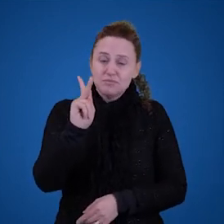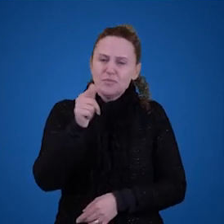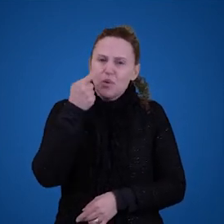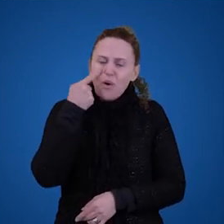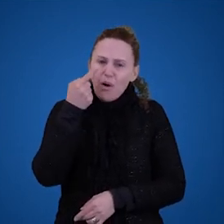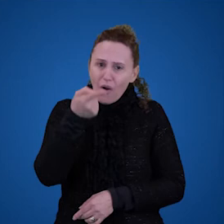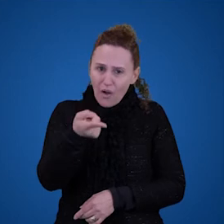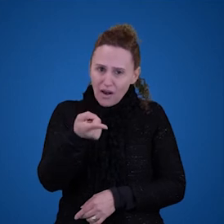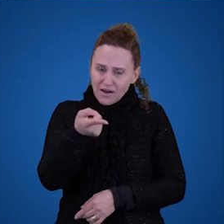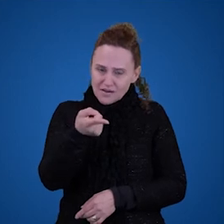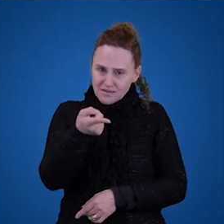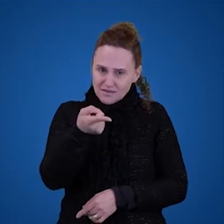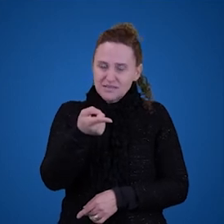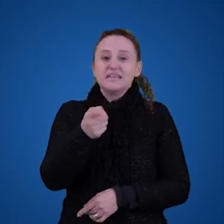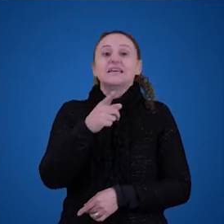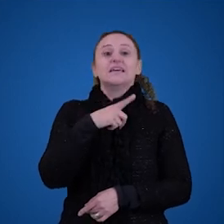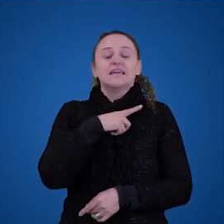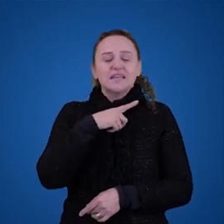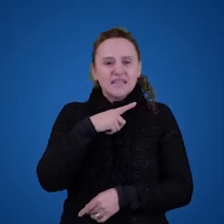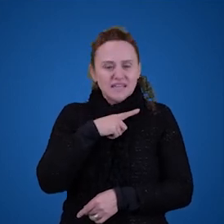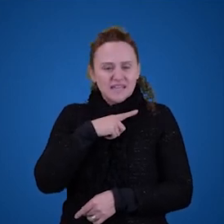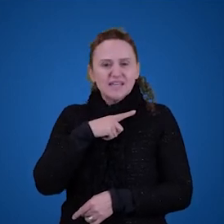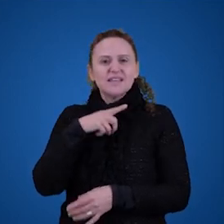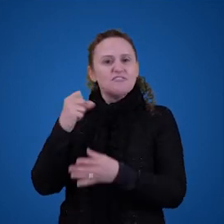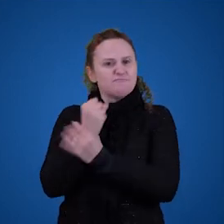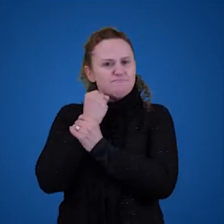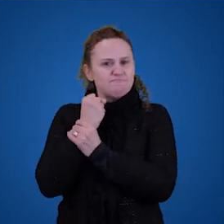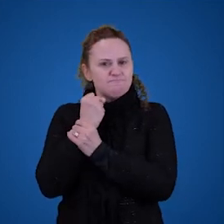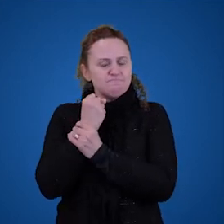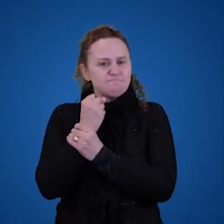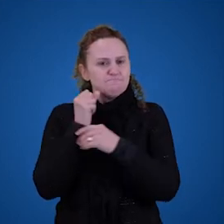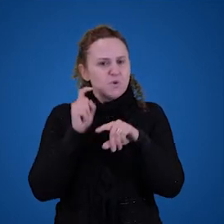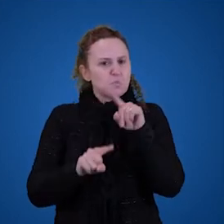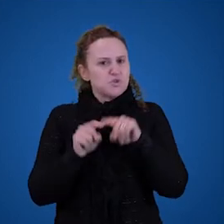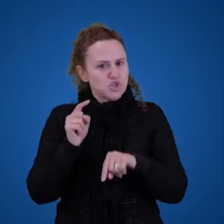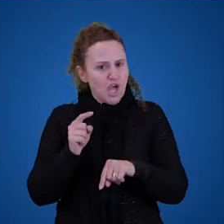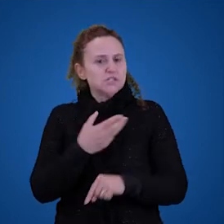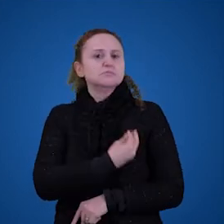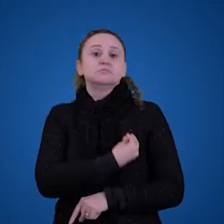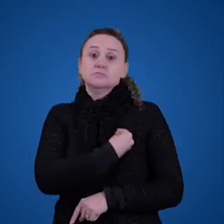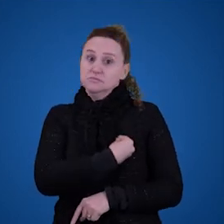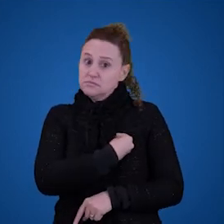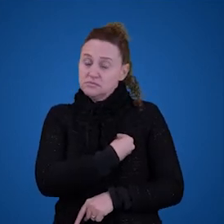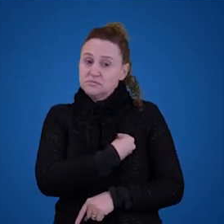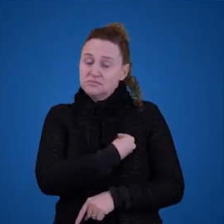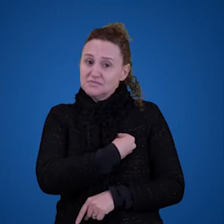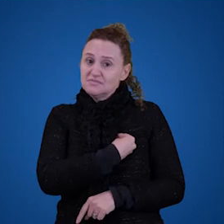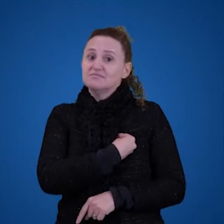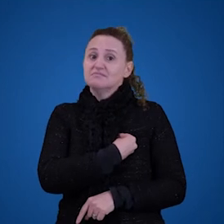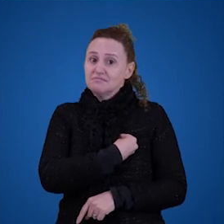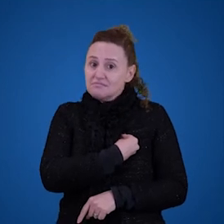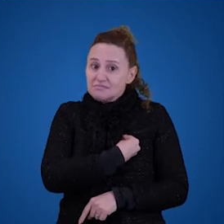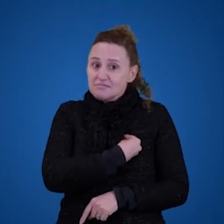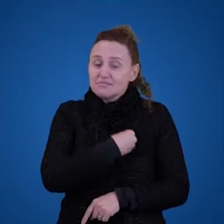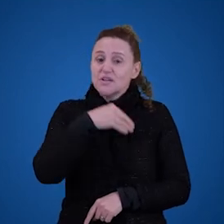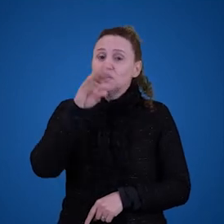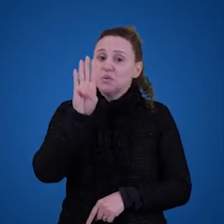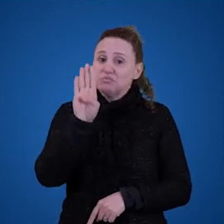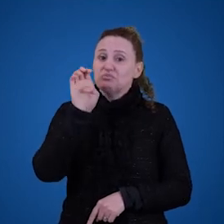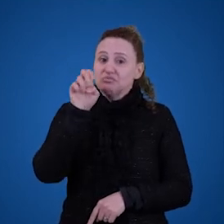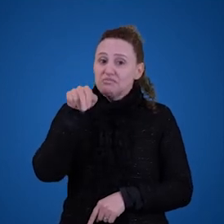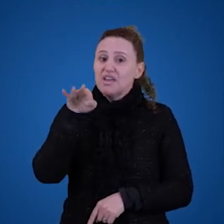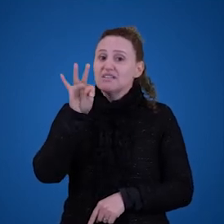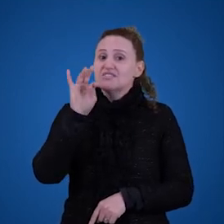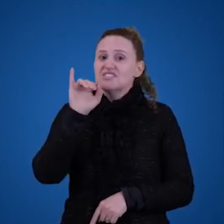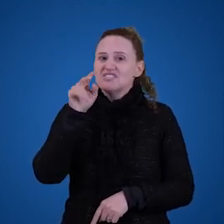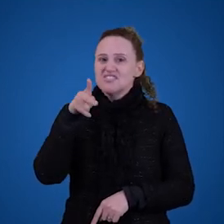esses objetos existem de certa maneira. Se eles existirem de certa maneira, então, a gente consegue explicar